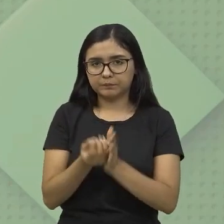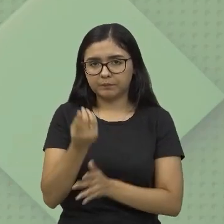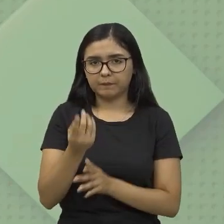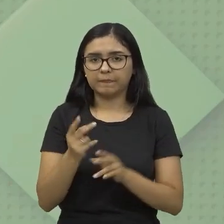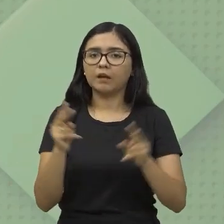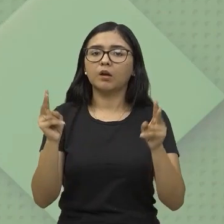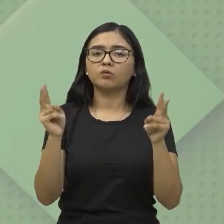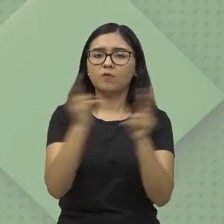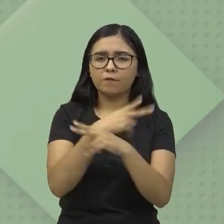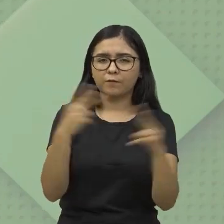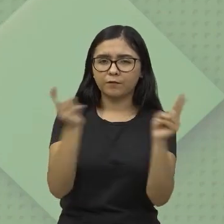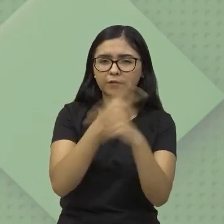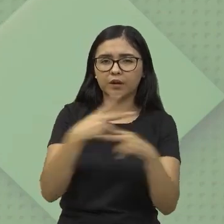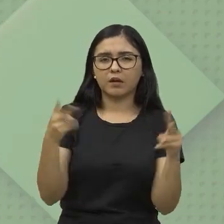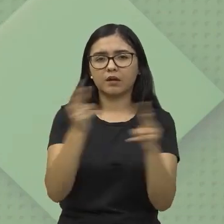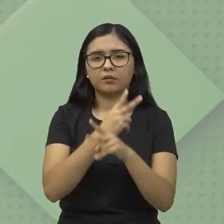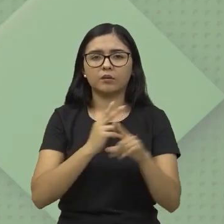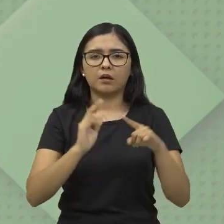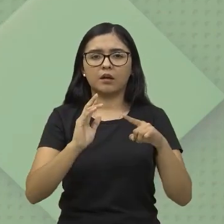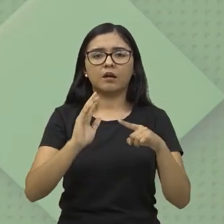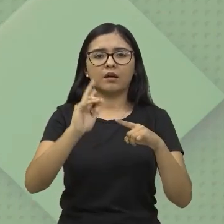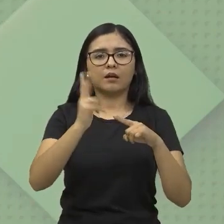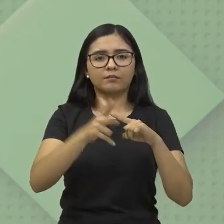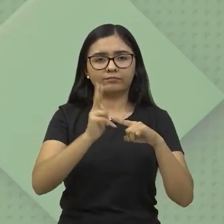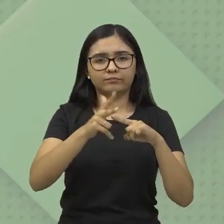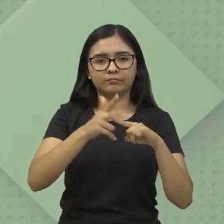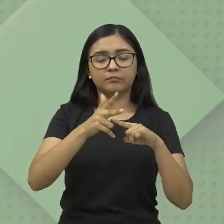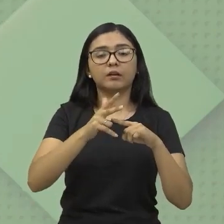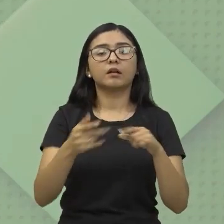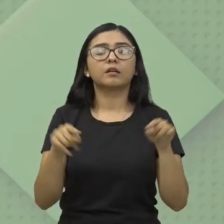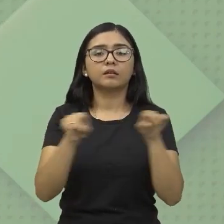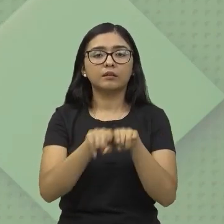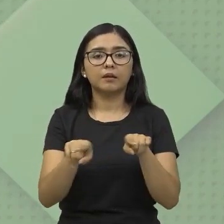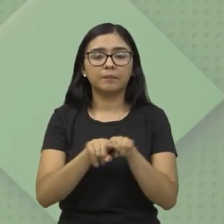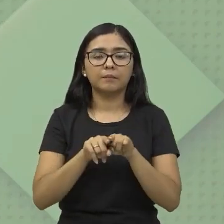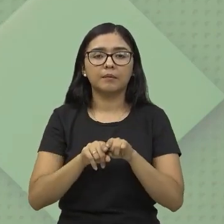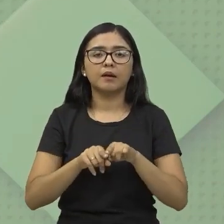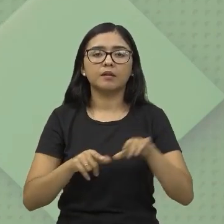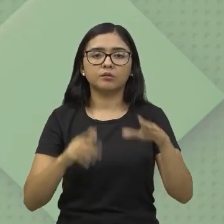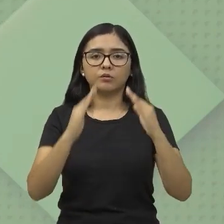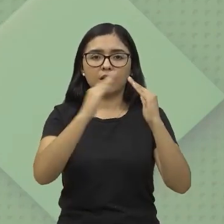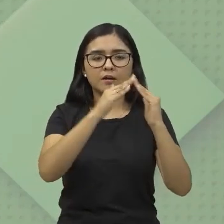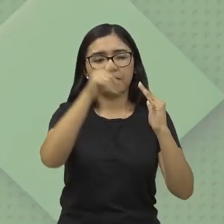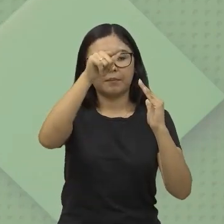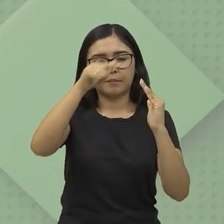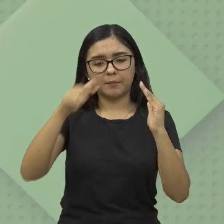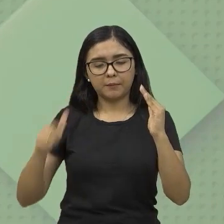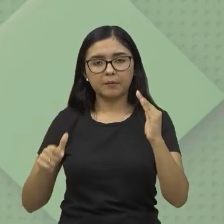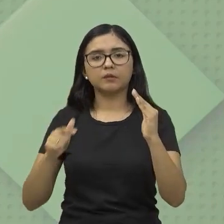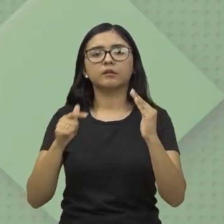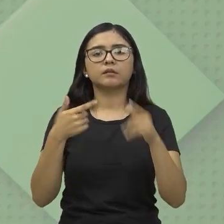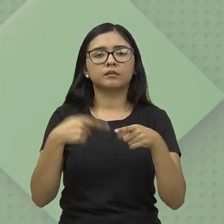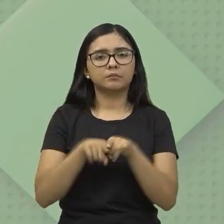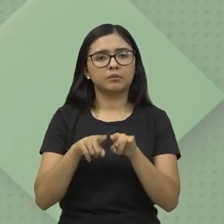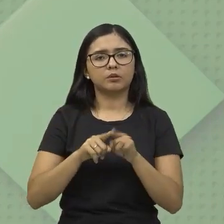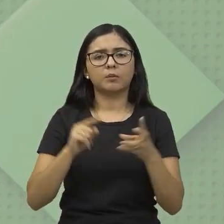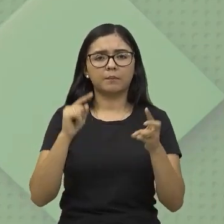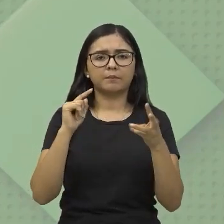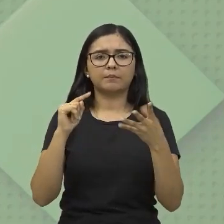através do vento, né, energia eólica, outras a partir de placas solares. Então, todas elas, né, podem